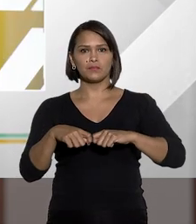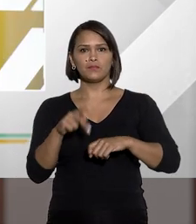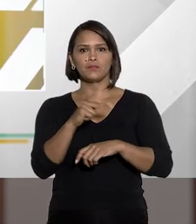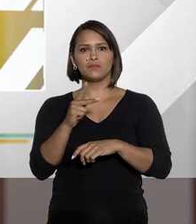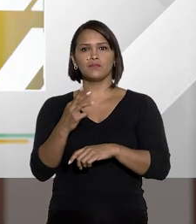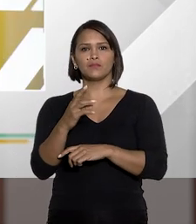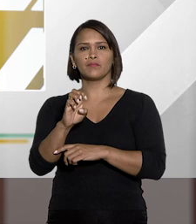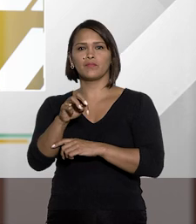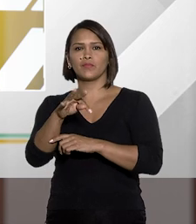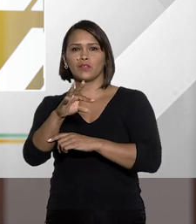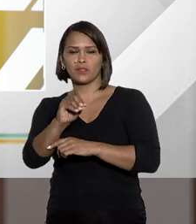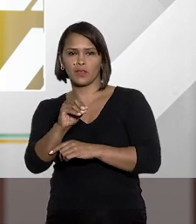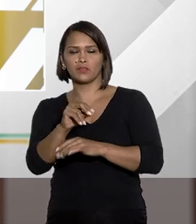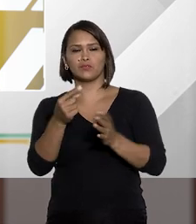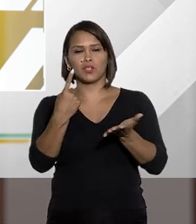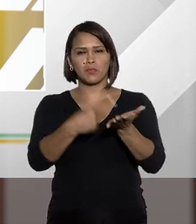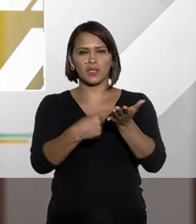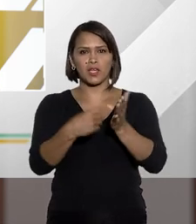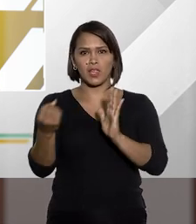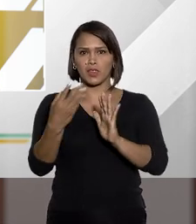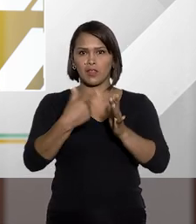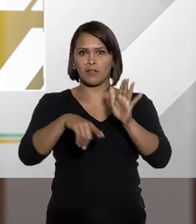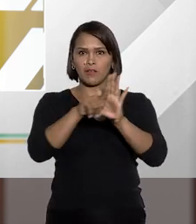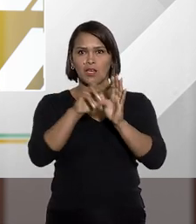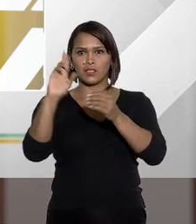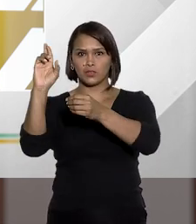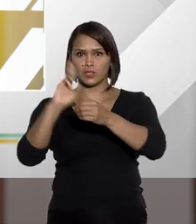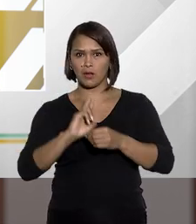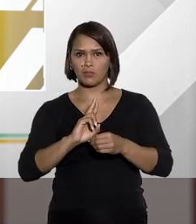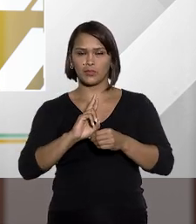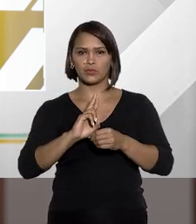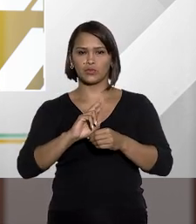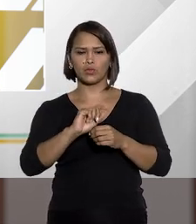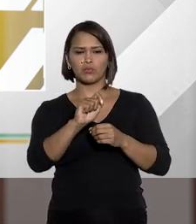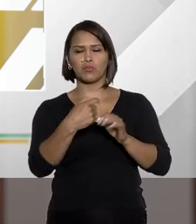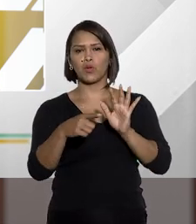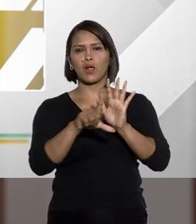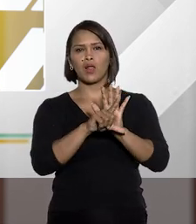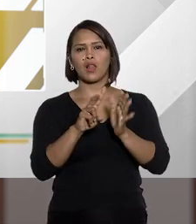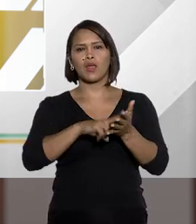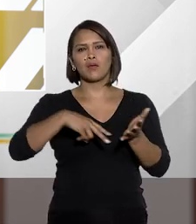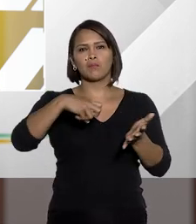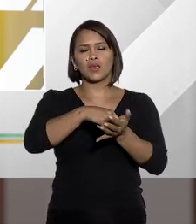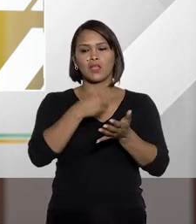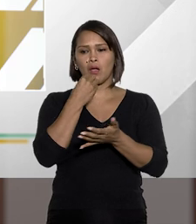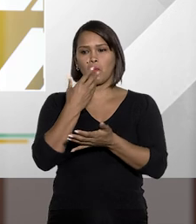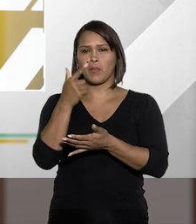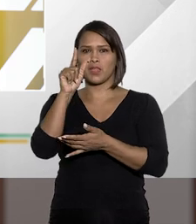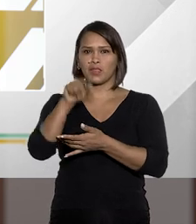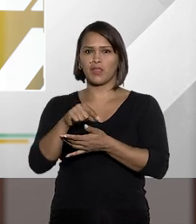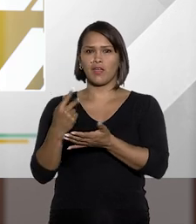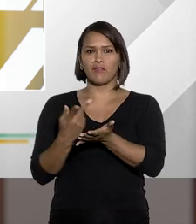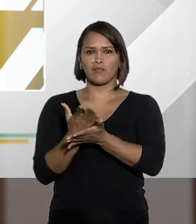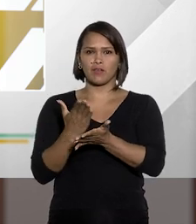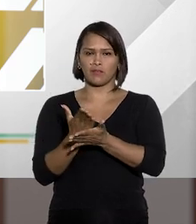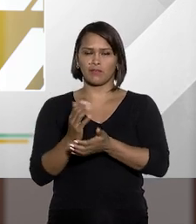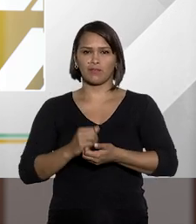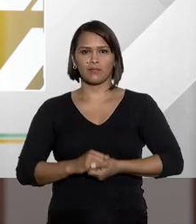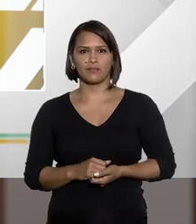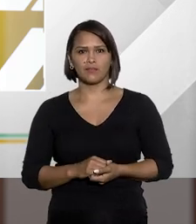possibilidade, professor Renato, de aplicação dessa nova lei de abuso de autoridade como lei penal mais benéfica